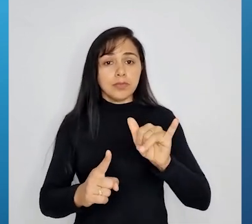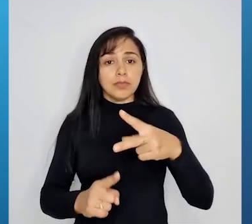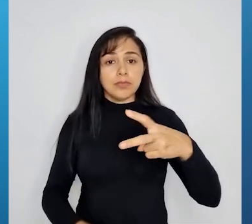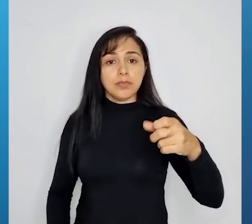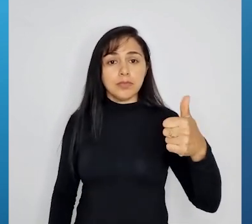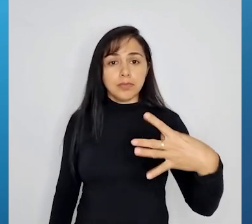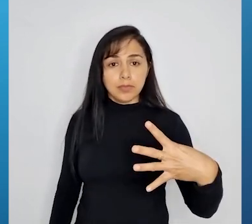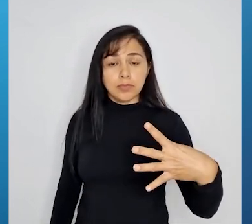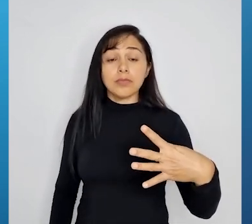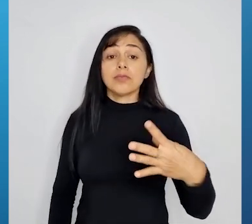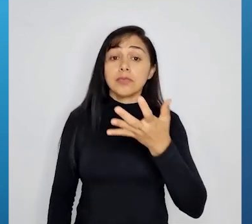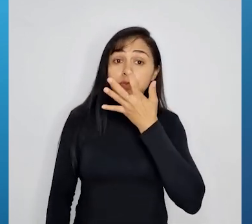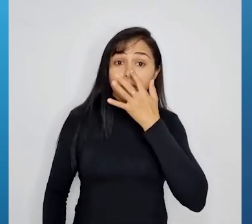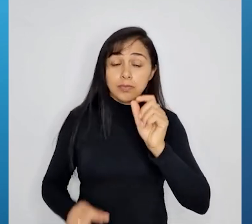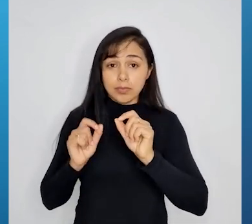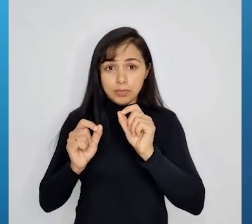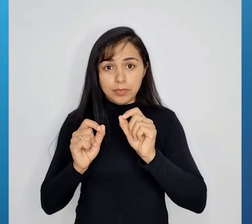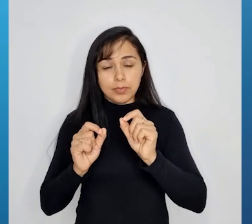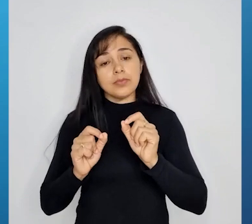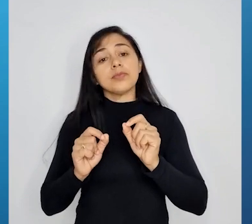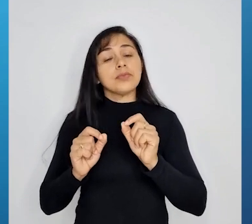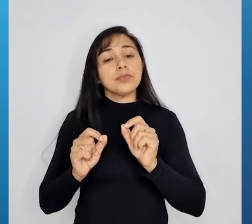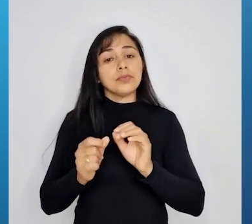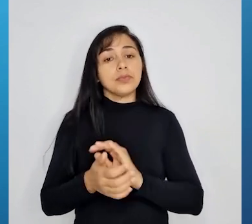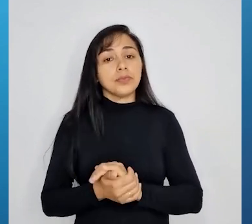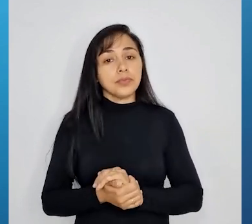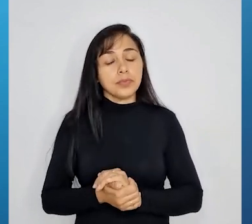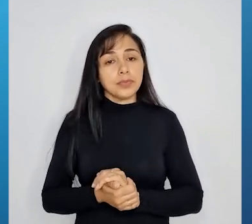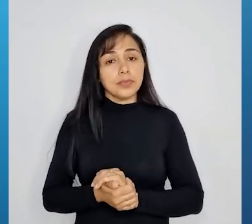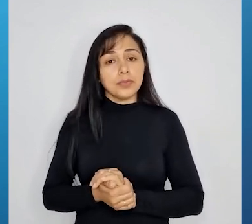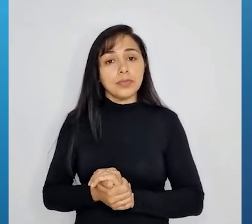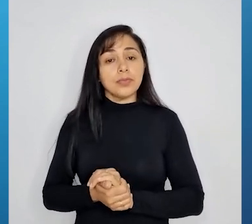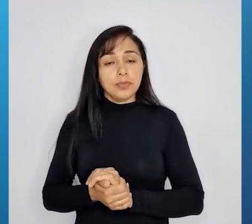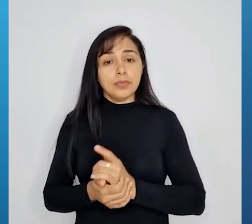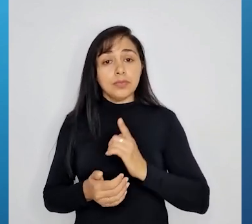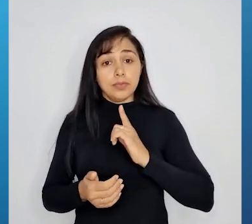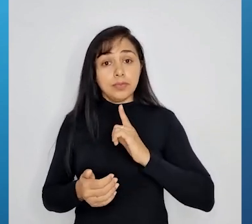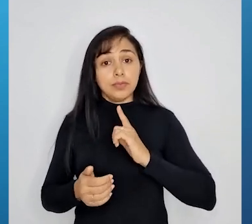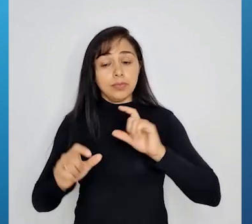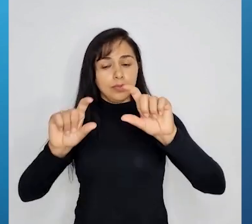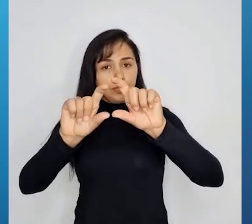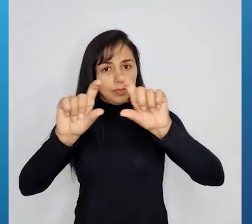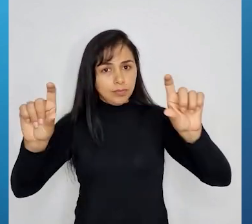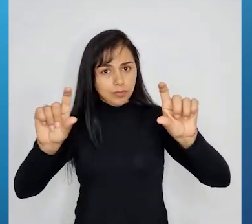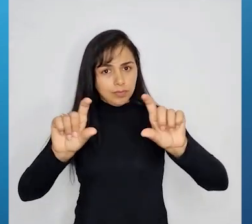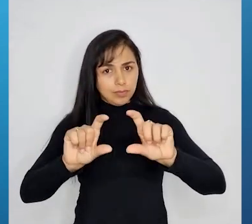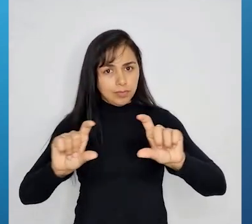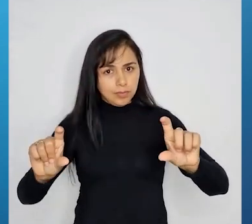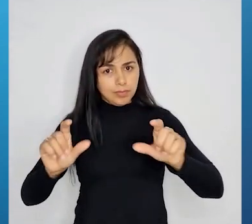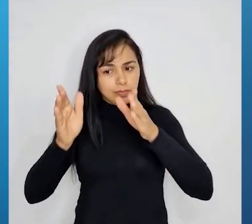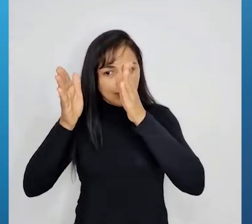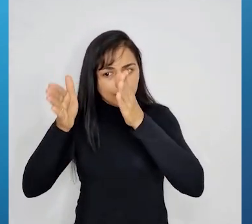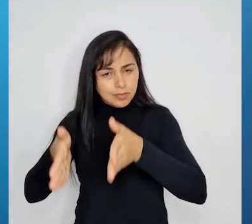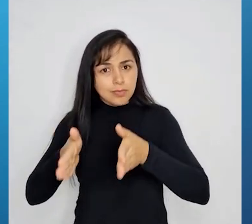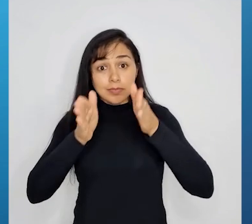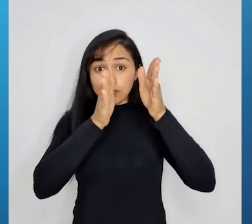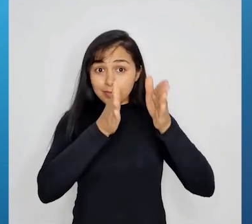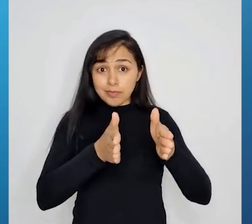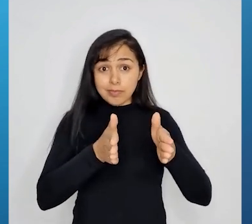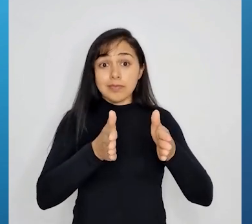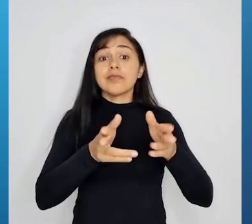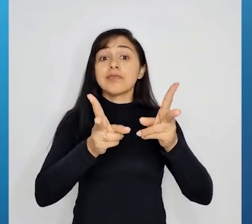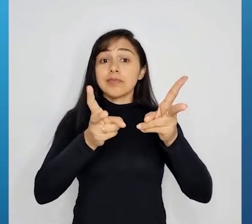Observa que esses caras aqui, ó, eles são opostos, né? Ou simétricos. Então, aqui já está